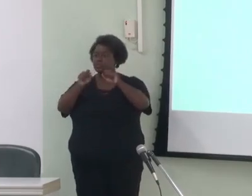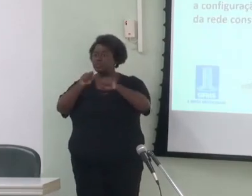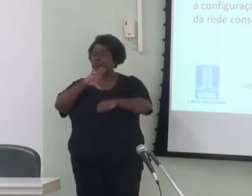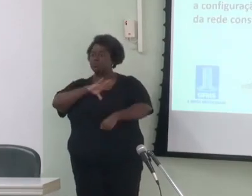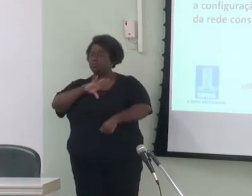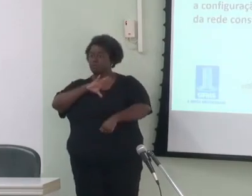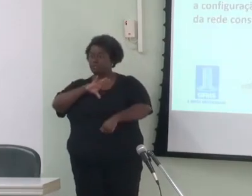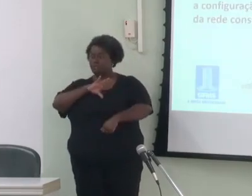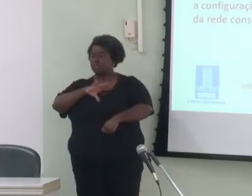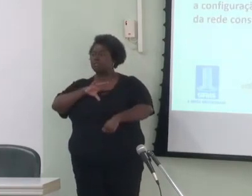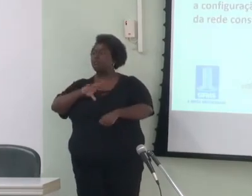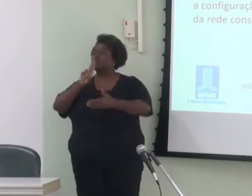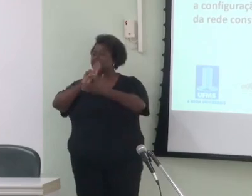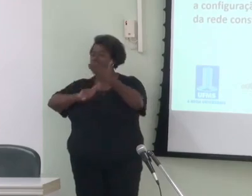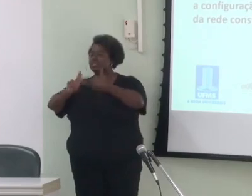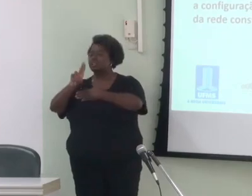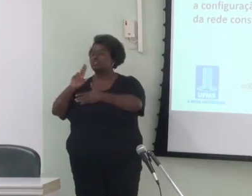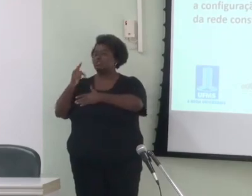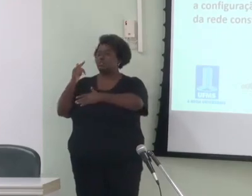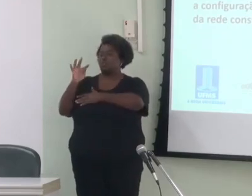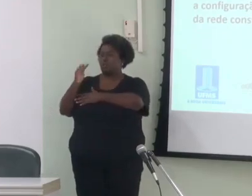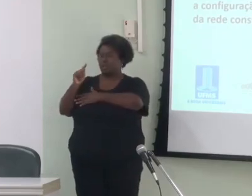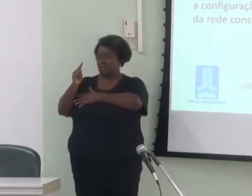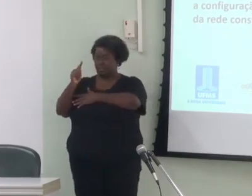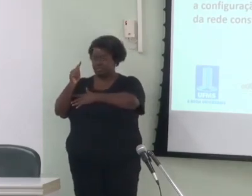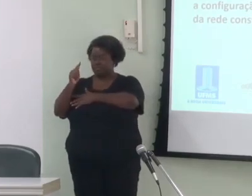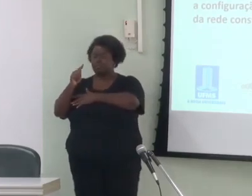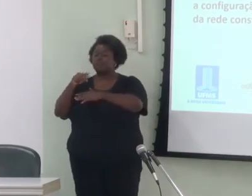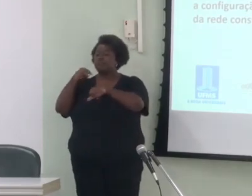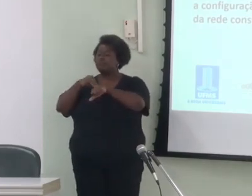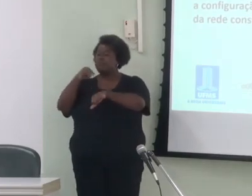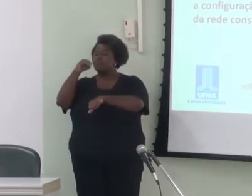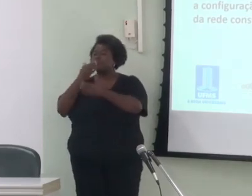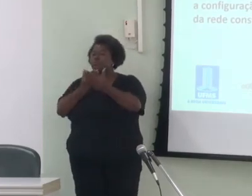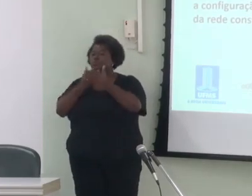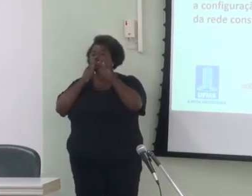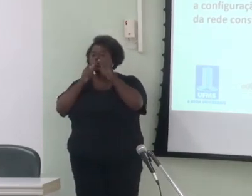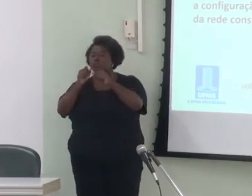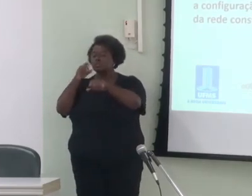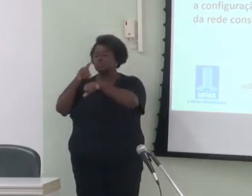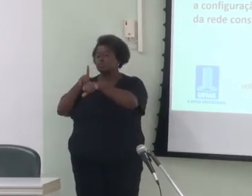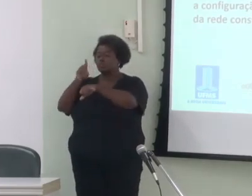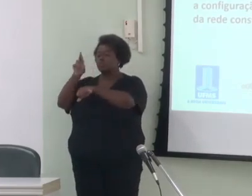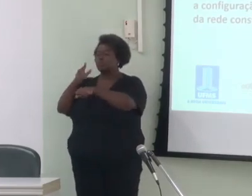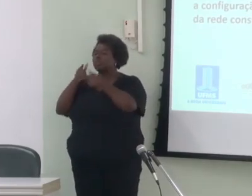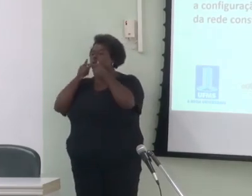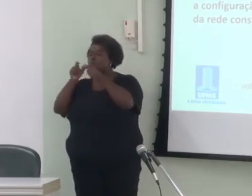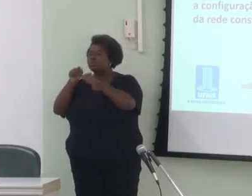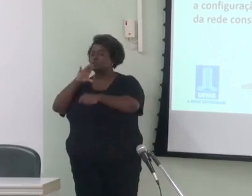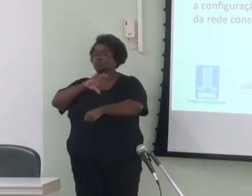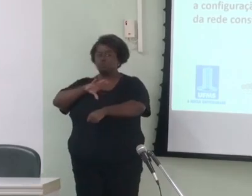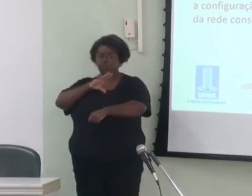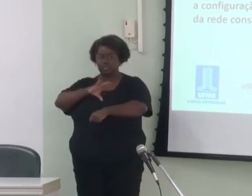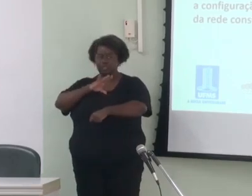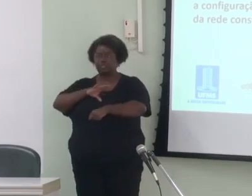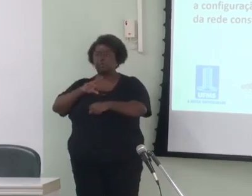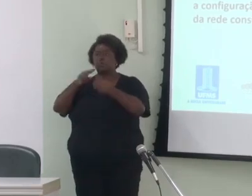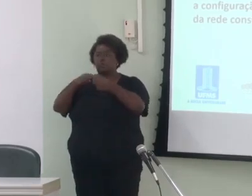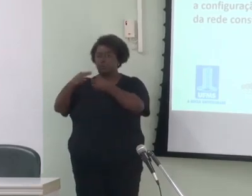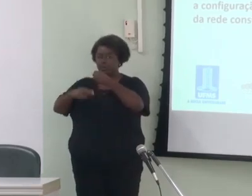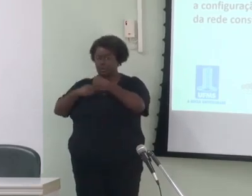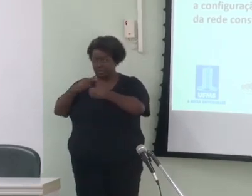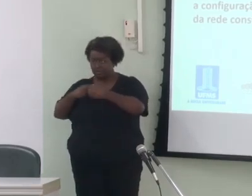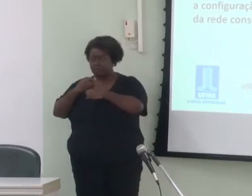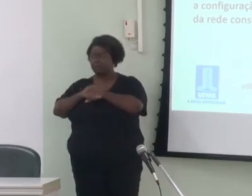portuguesa pela Universidade de Goiás mestre em estudos linguísticos e doutora em linguística e língua portuguesa pela Unesp